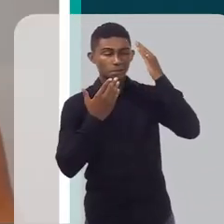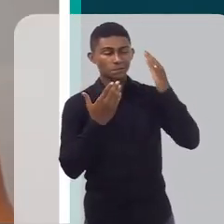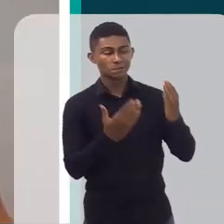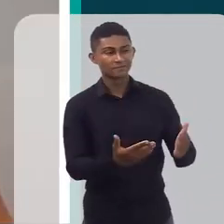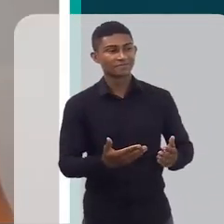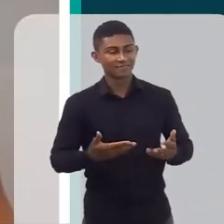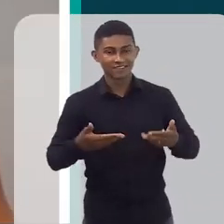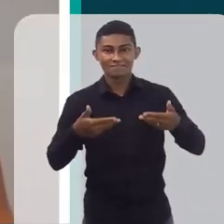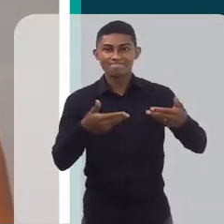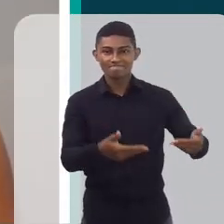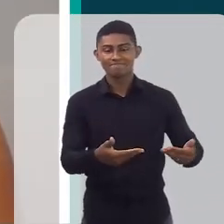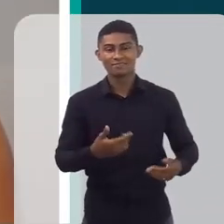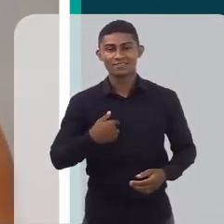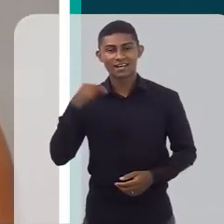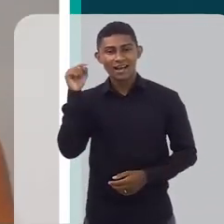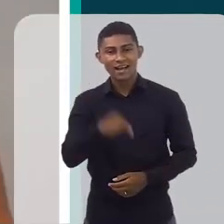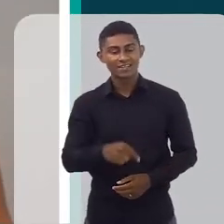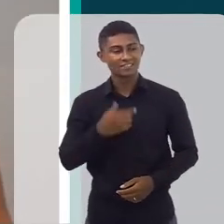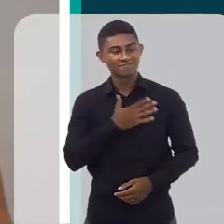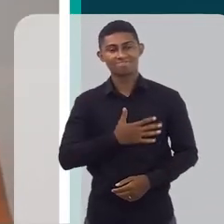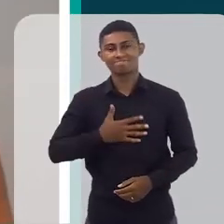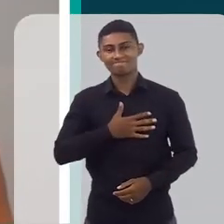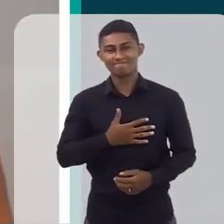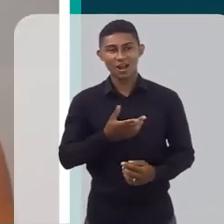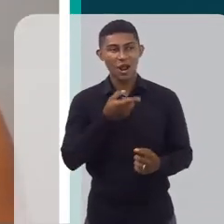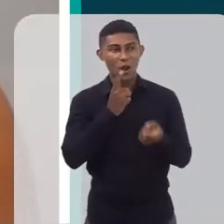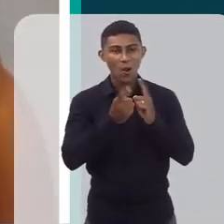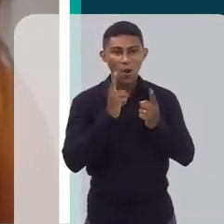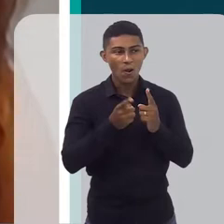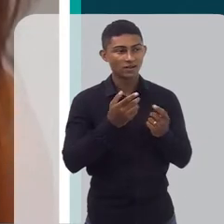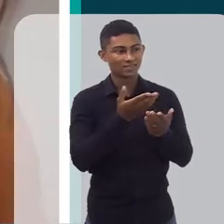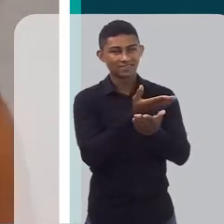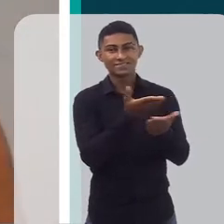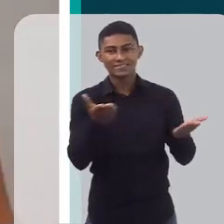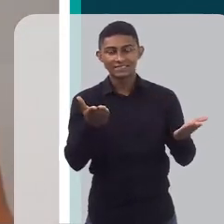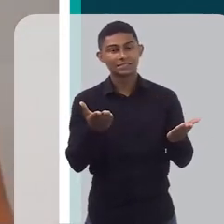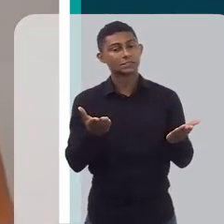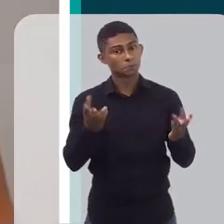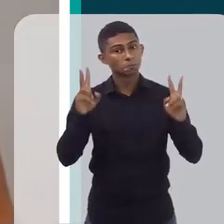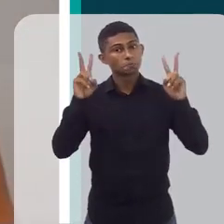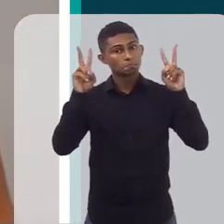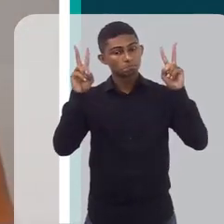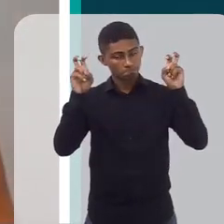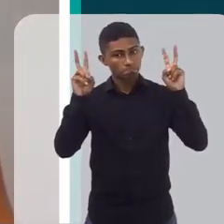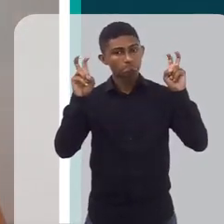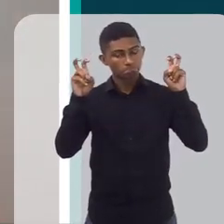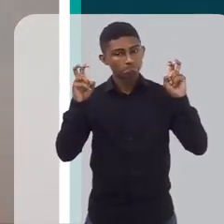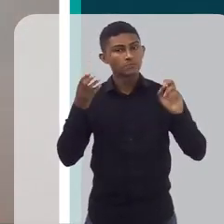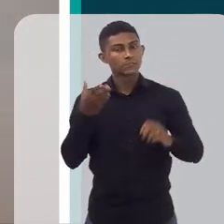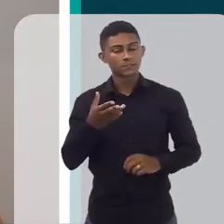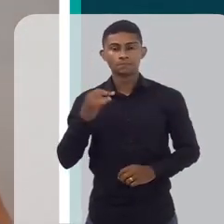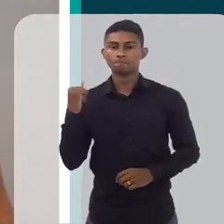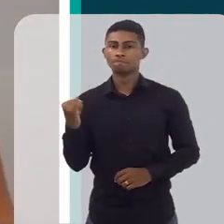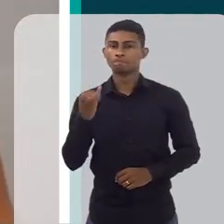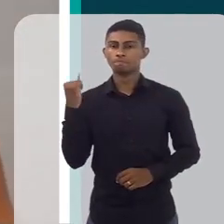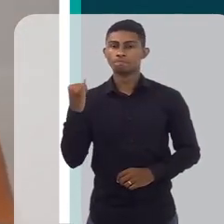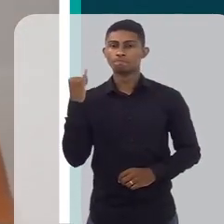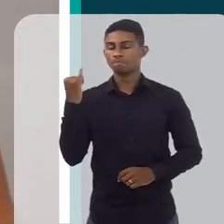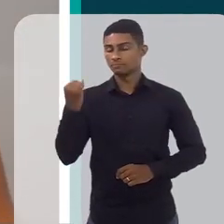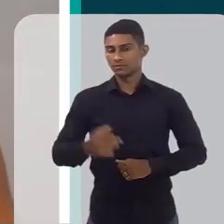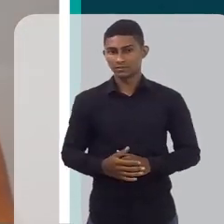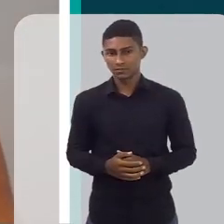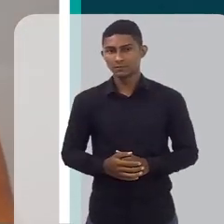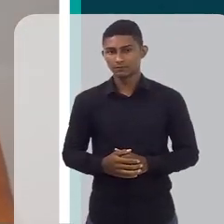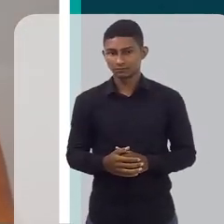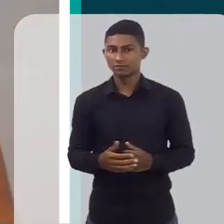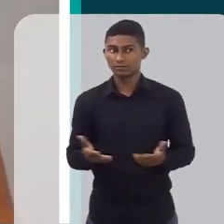Obrigada, Ricardo, pelo convite. um prazer também poder falar com vocês aí de um tema, né? Que é um tema bem importante